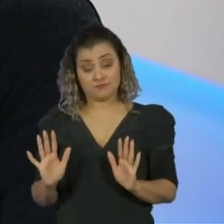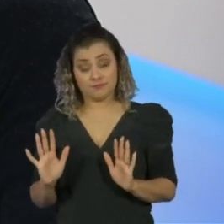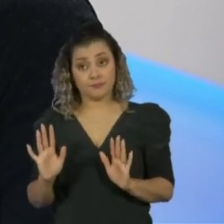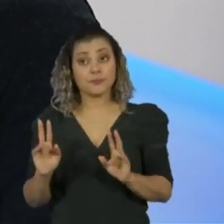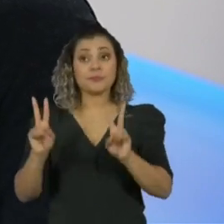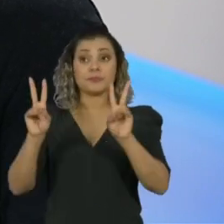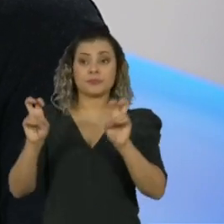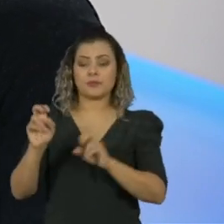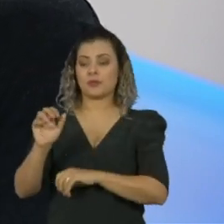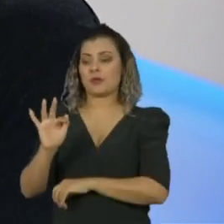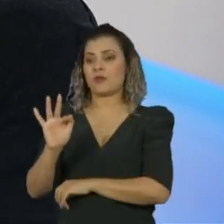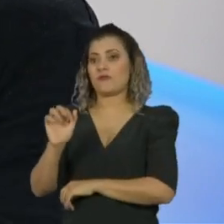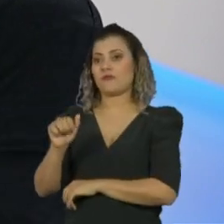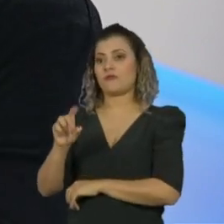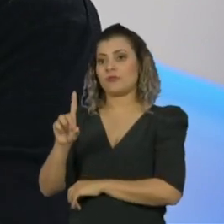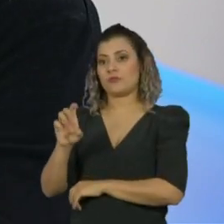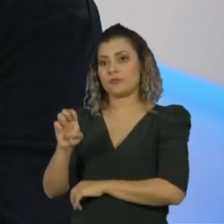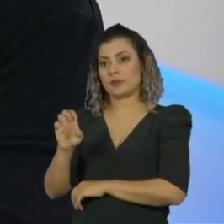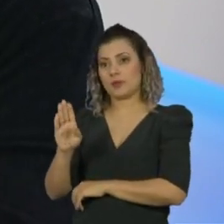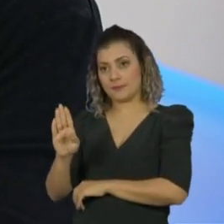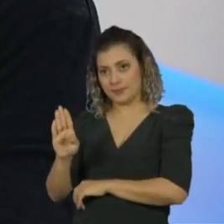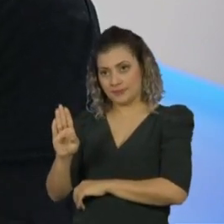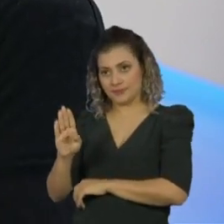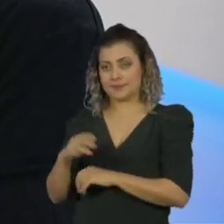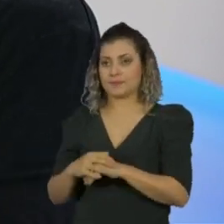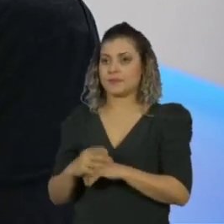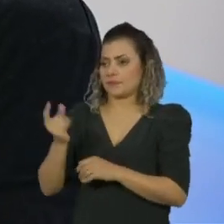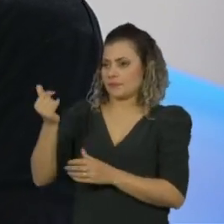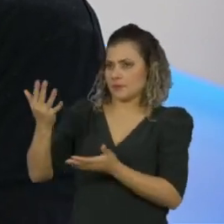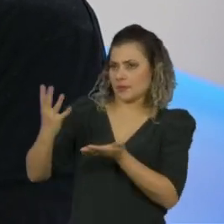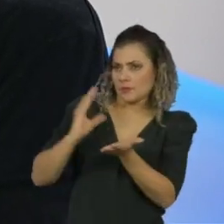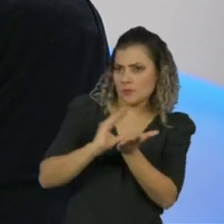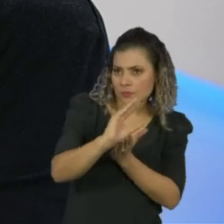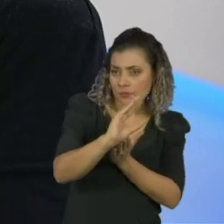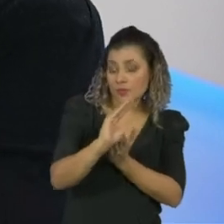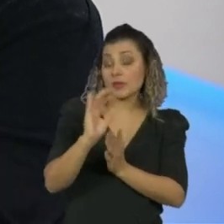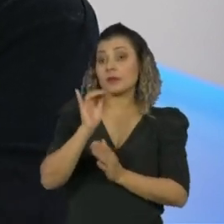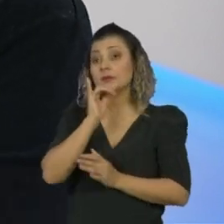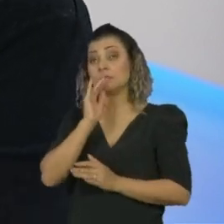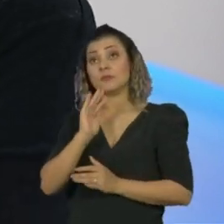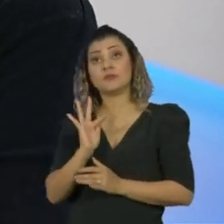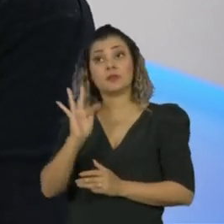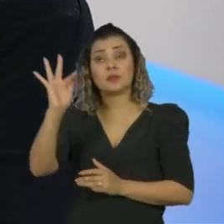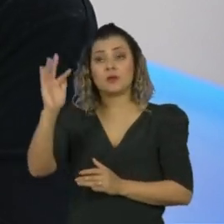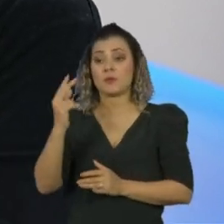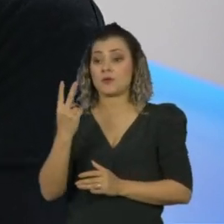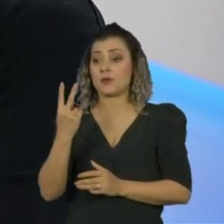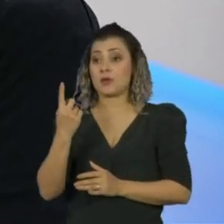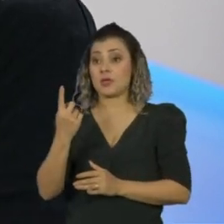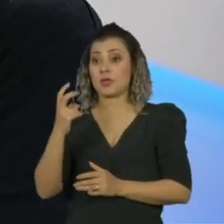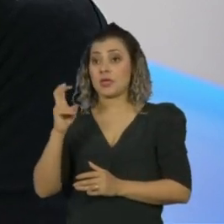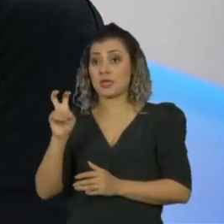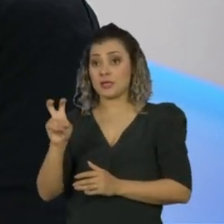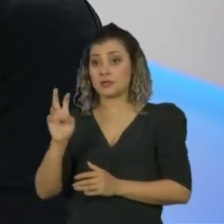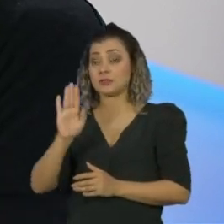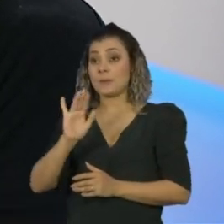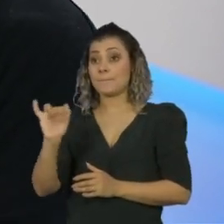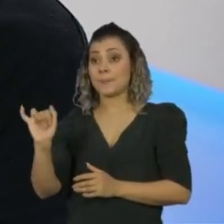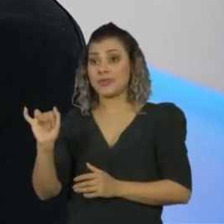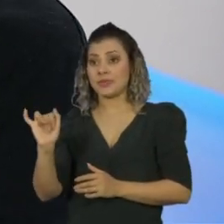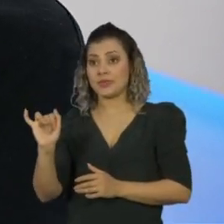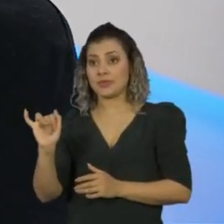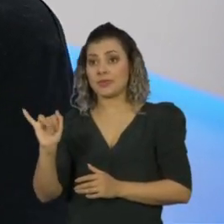O Fundeb. O Fundeb, do ponto de vista da União, colocou 15 bilhões por ano no Nordeste,